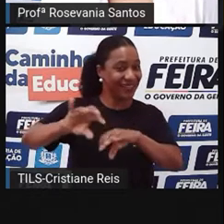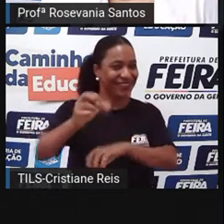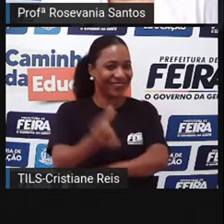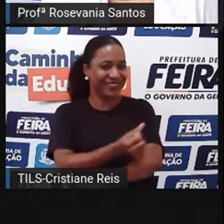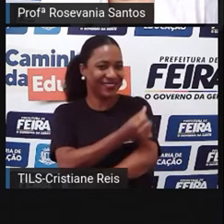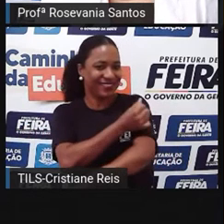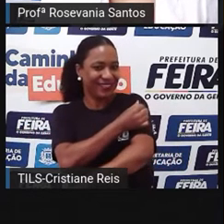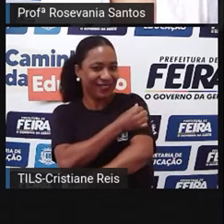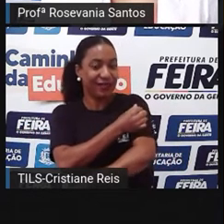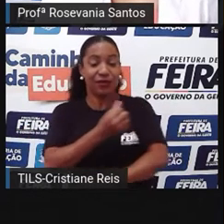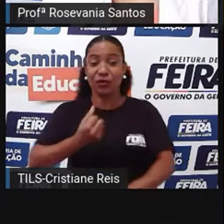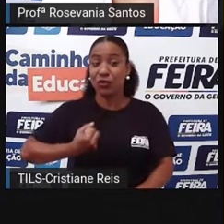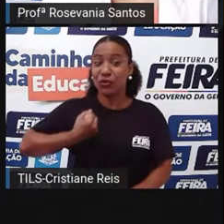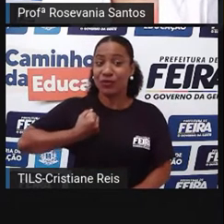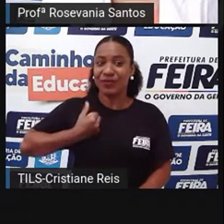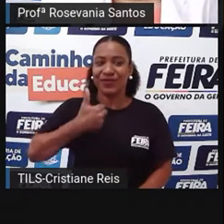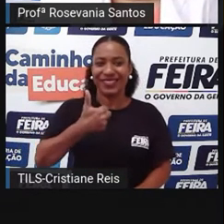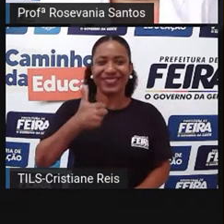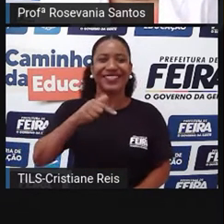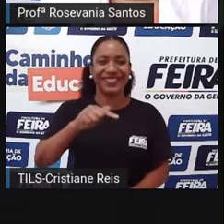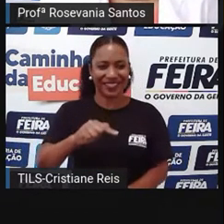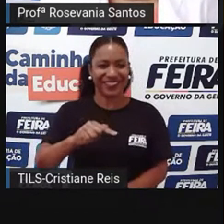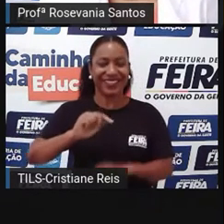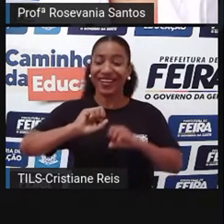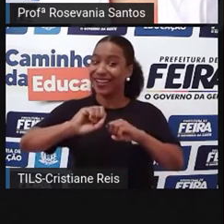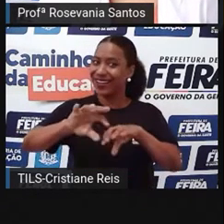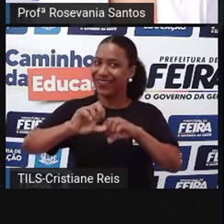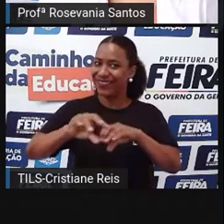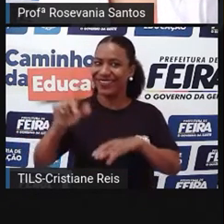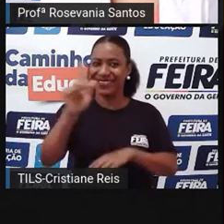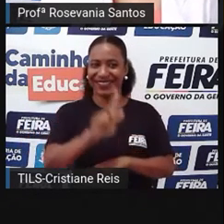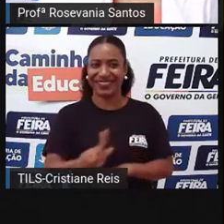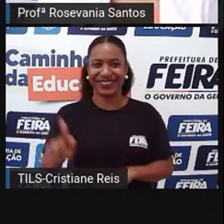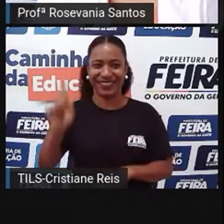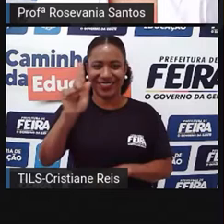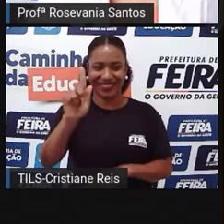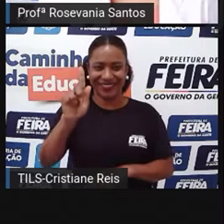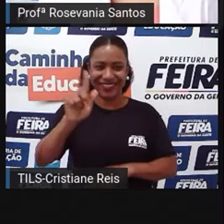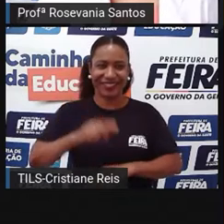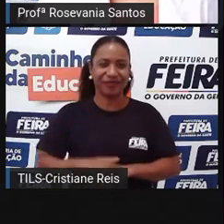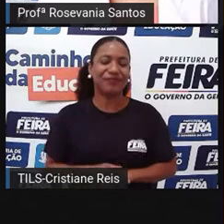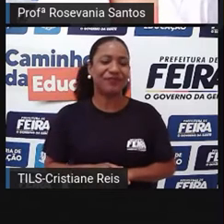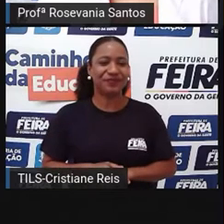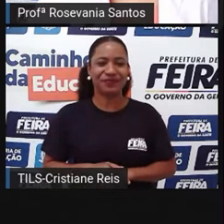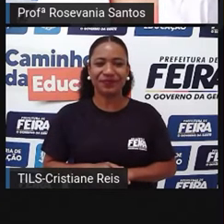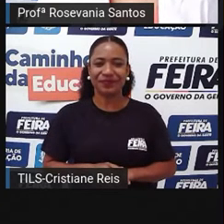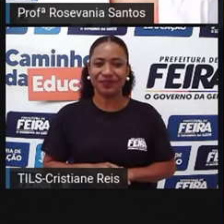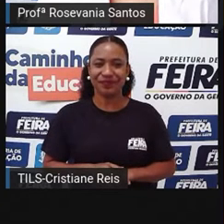aula 17 e é uma aula de geografia, né? Então, vamos lá.